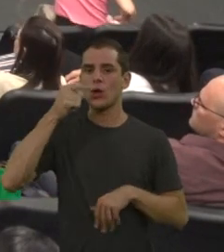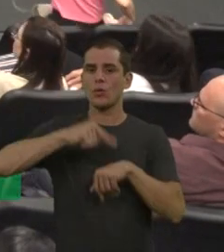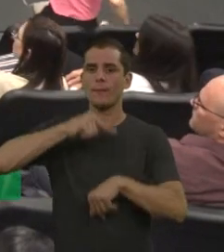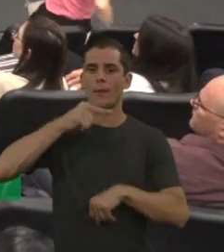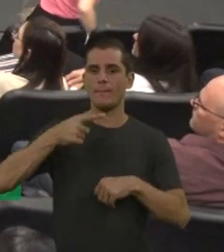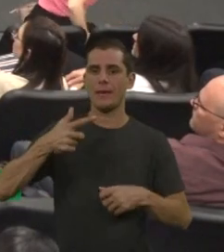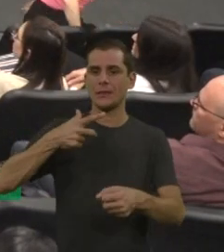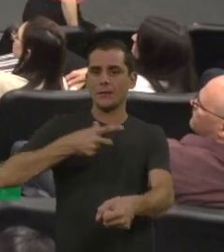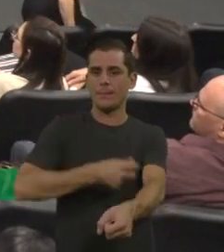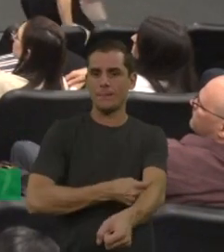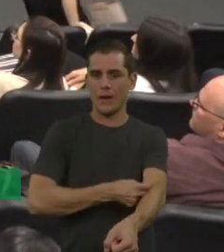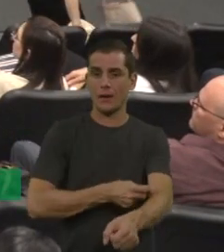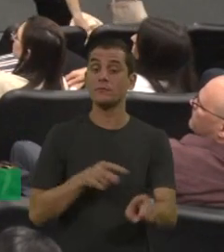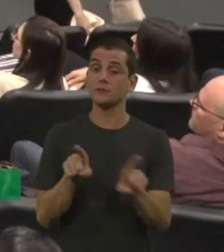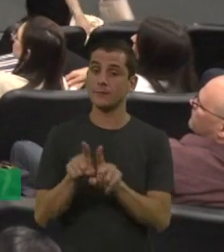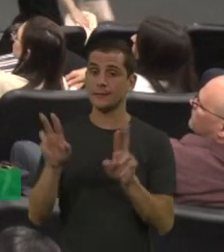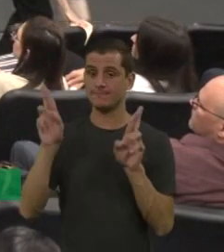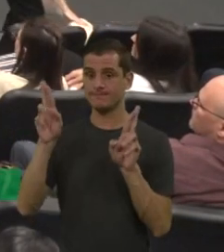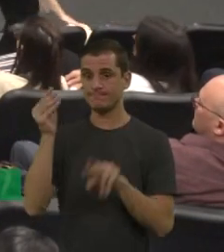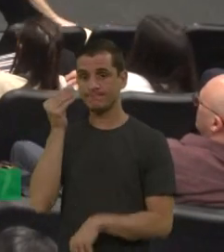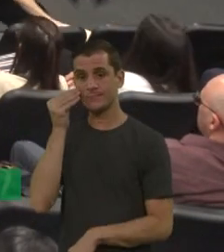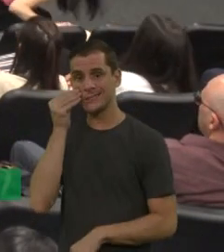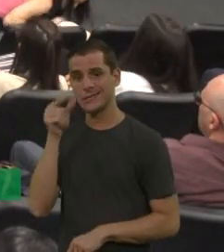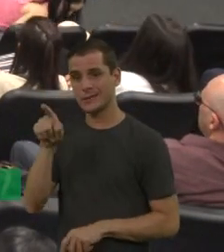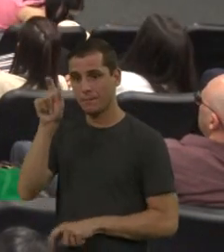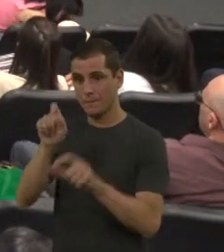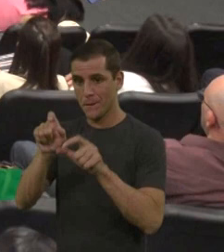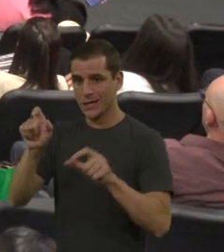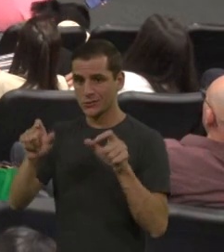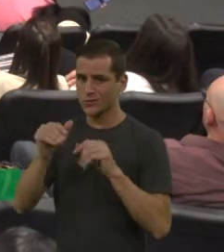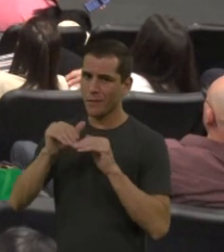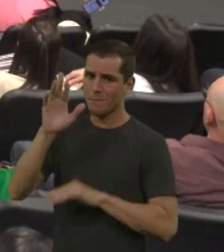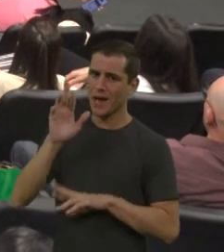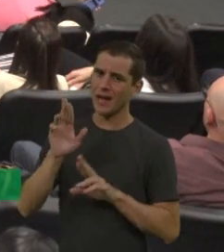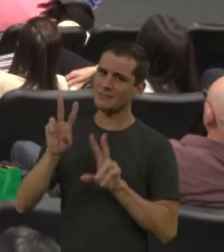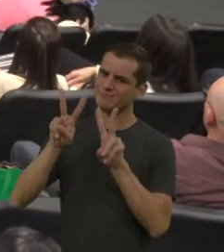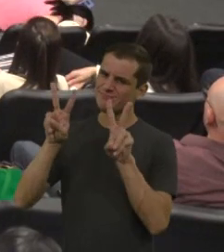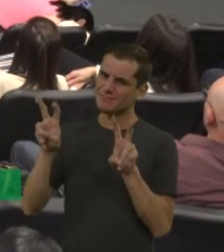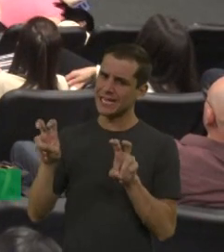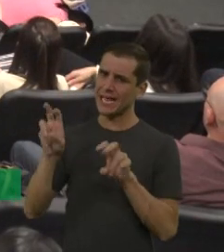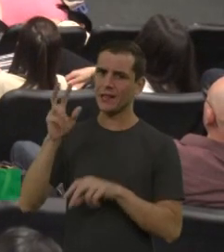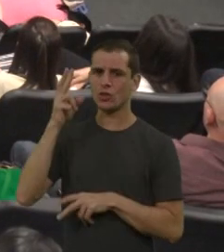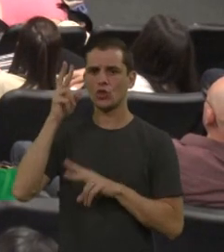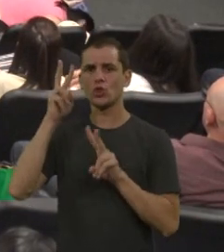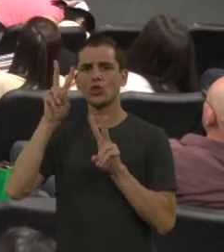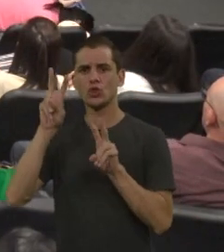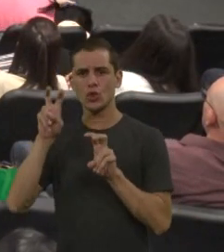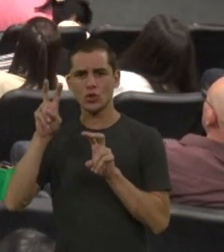normal, entre aspas, possível, porque